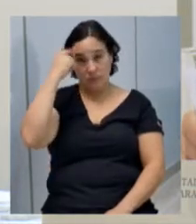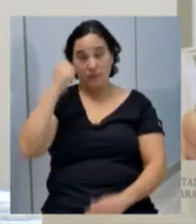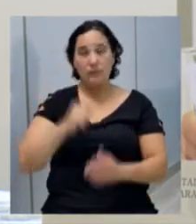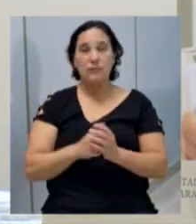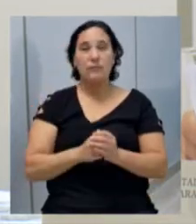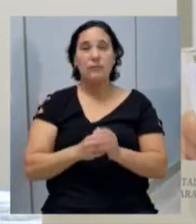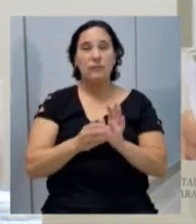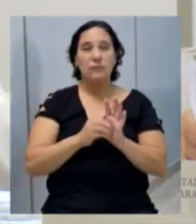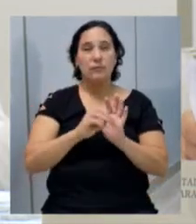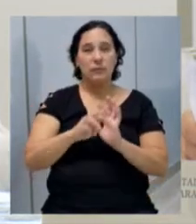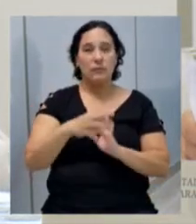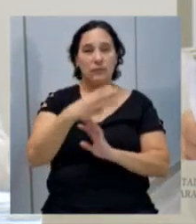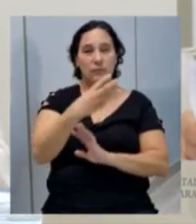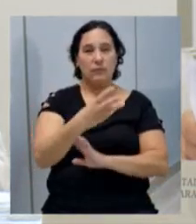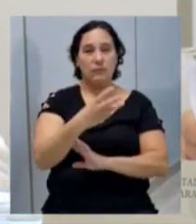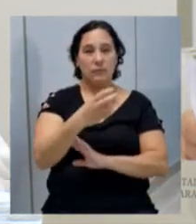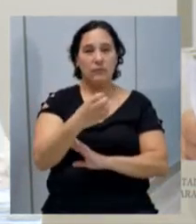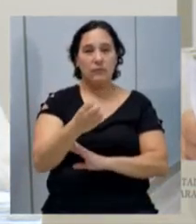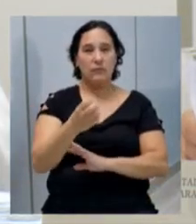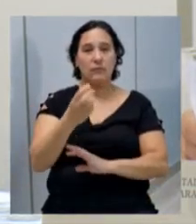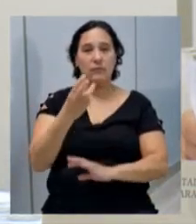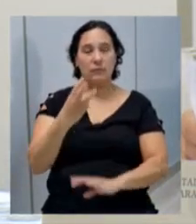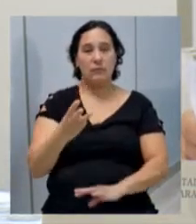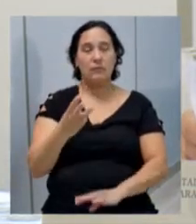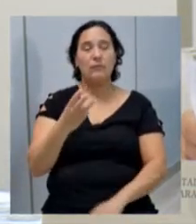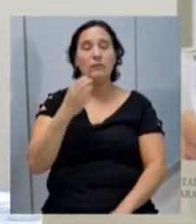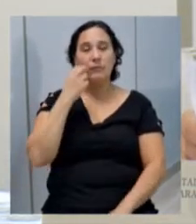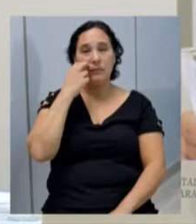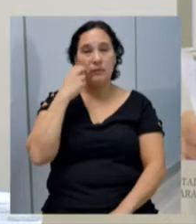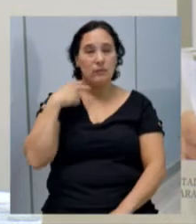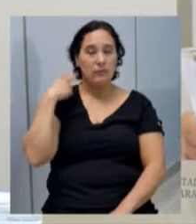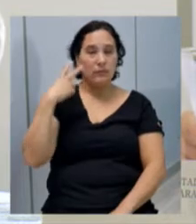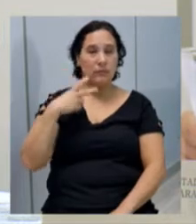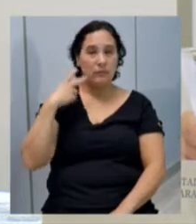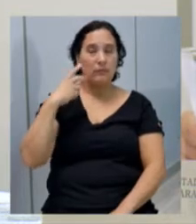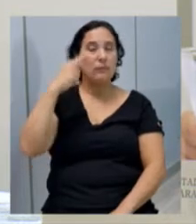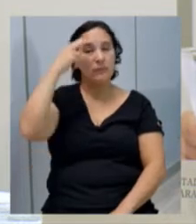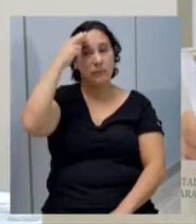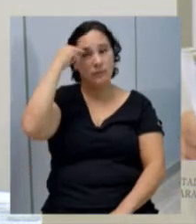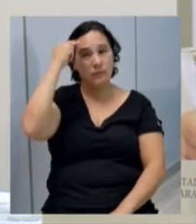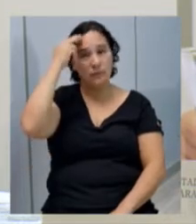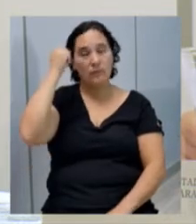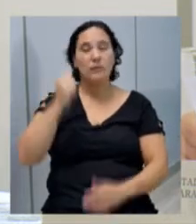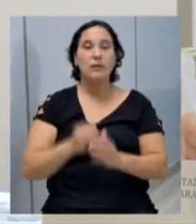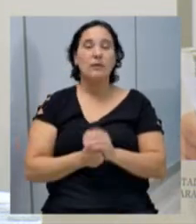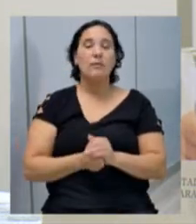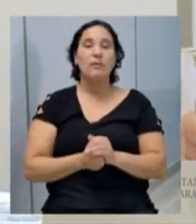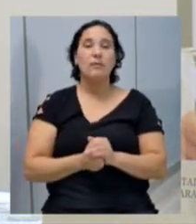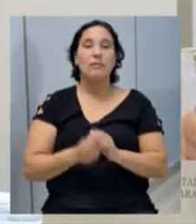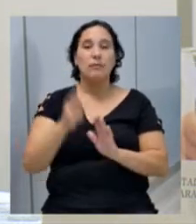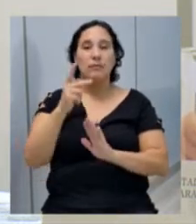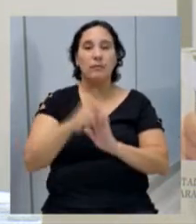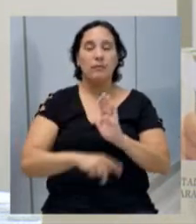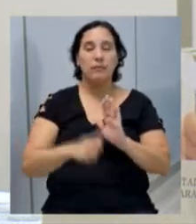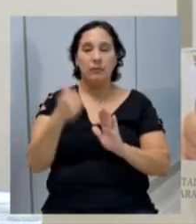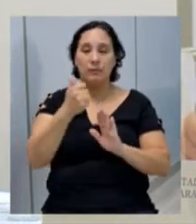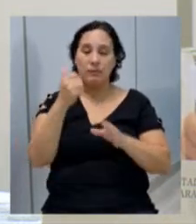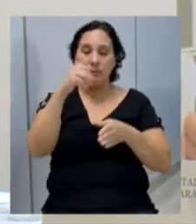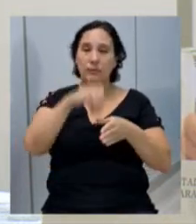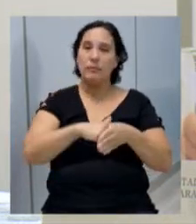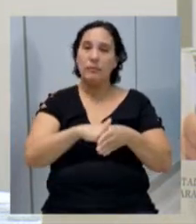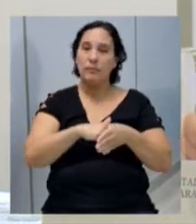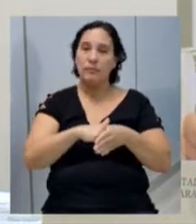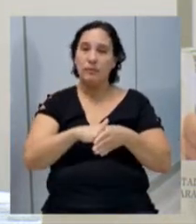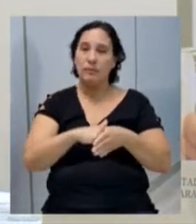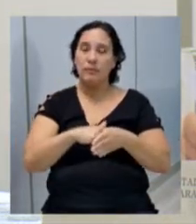Indicação número 363 de 2018 do vereador Natan Busnel Moreira. Projetos em primeira votação.